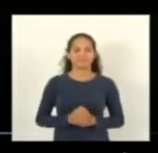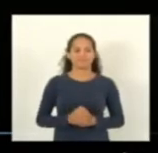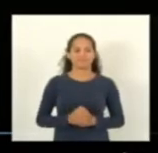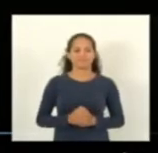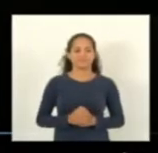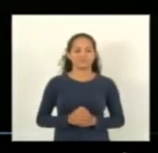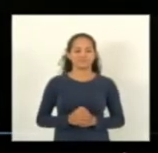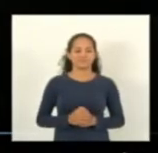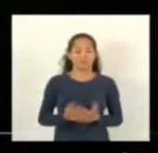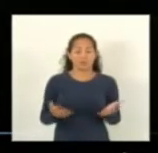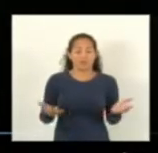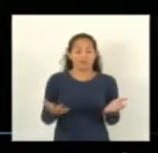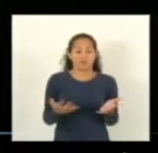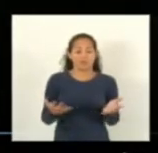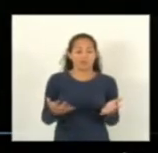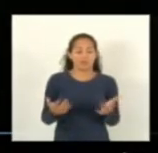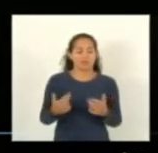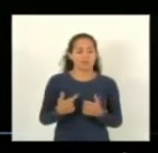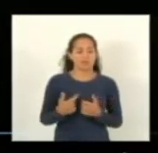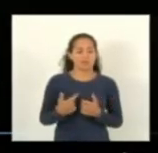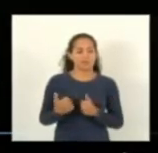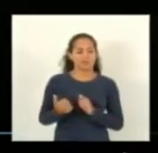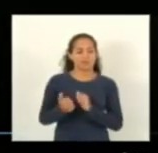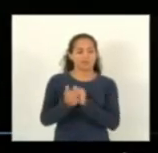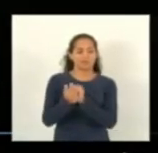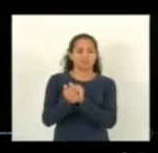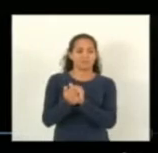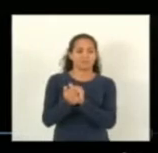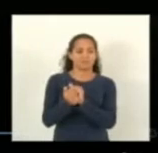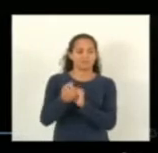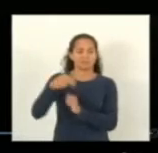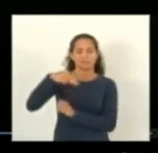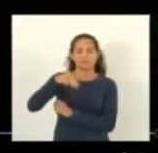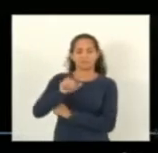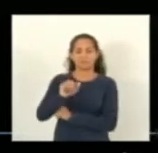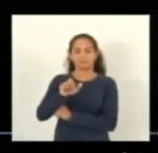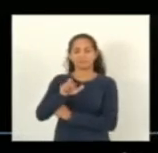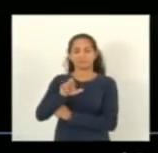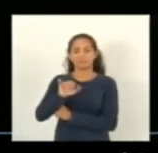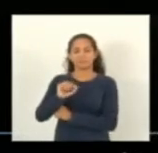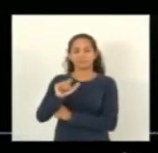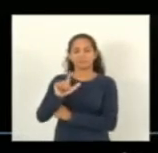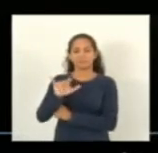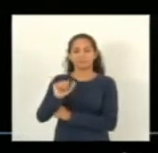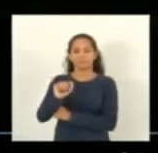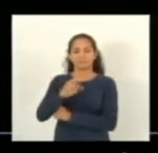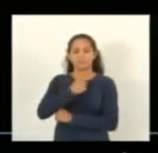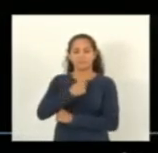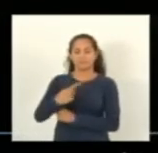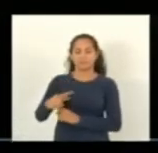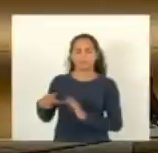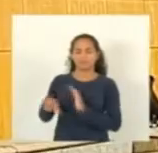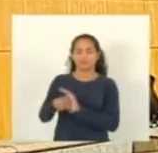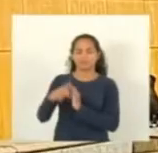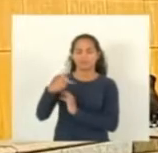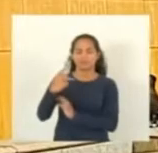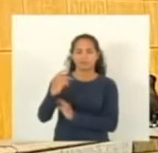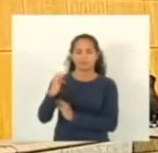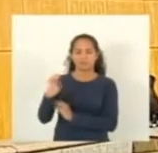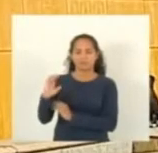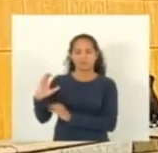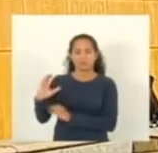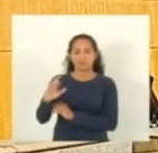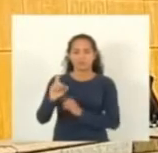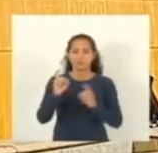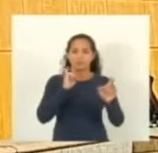Estou agora condecorando a Mari Lúcia, a presidenta da Afec. Foi uma sessão